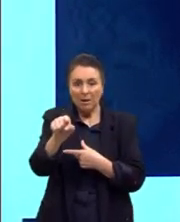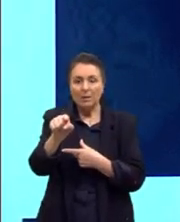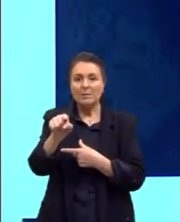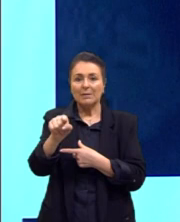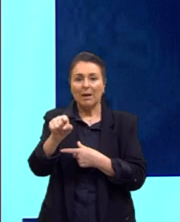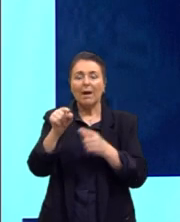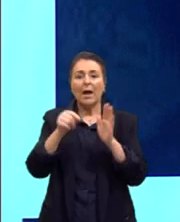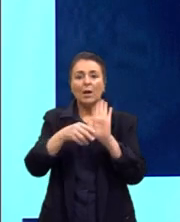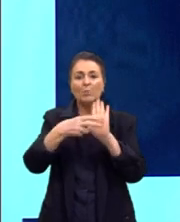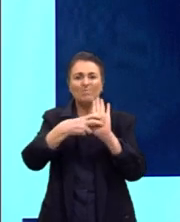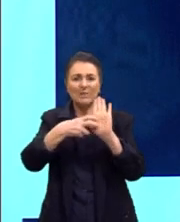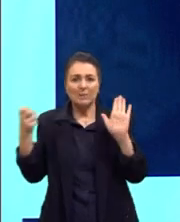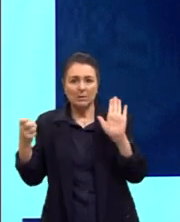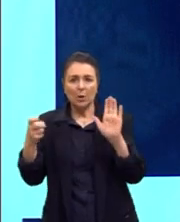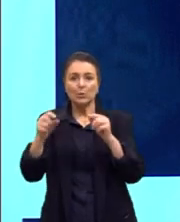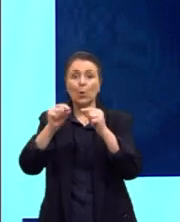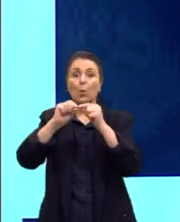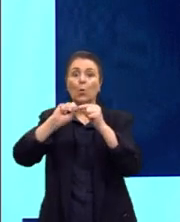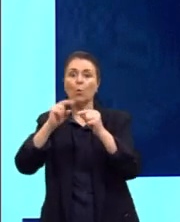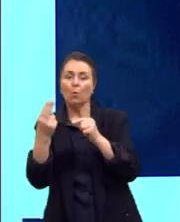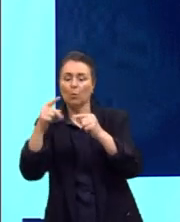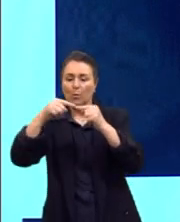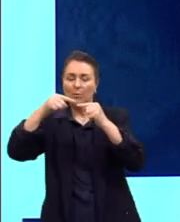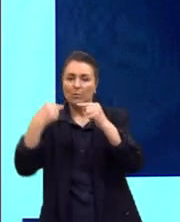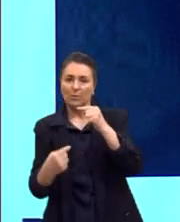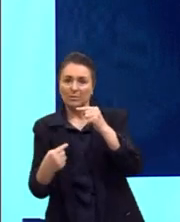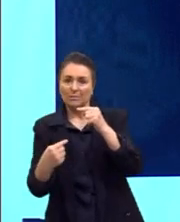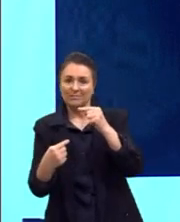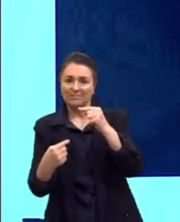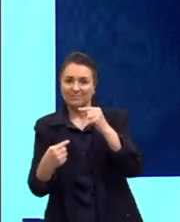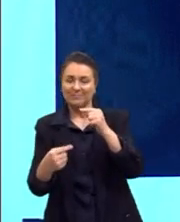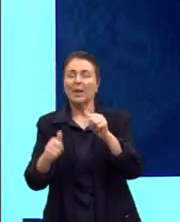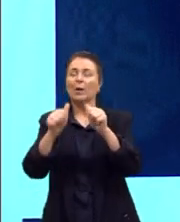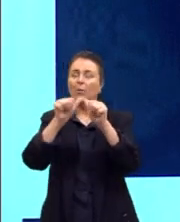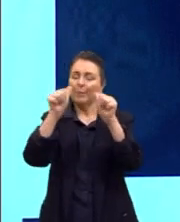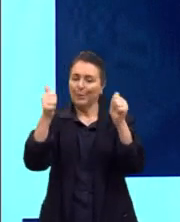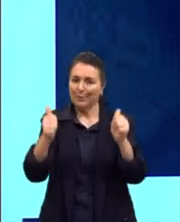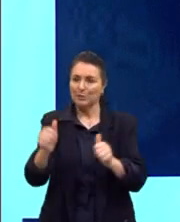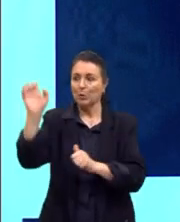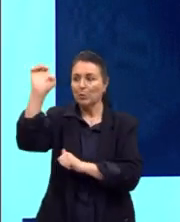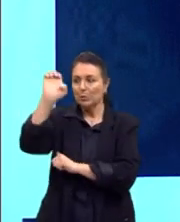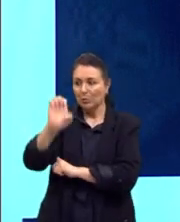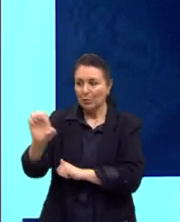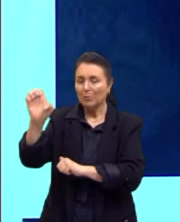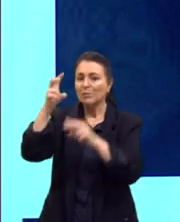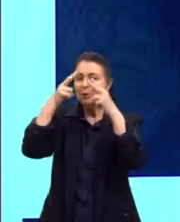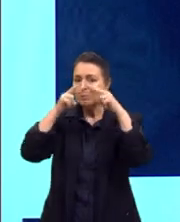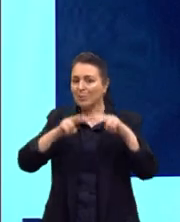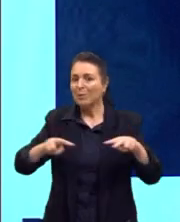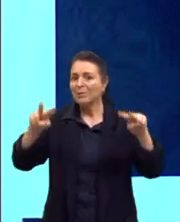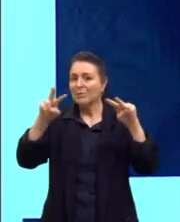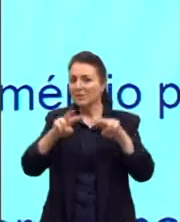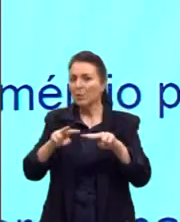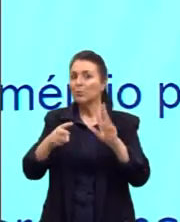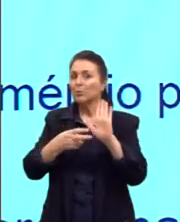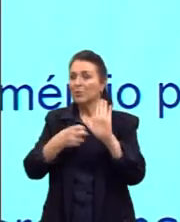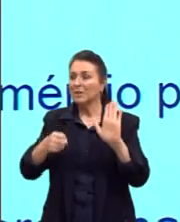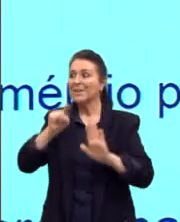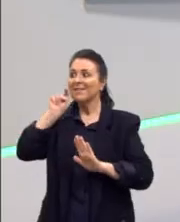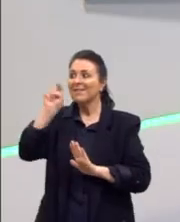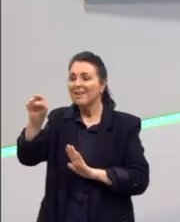inferiores. Então, quis trazer essa imagem, mas criticar também essa visão que os europeus têm sobre os crimes que eles mesmos cometeram.